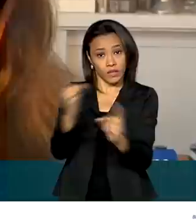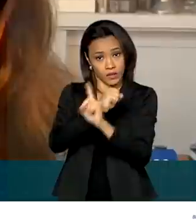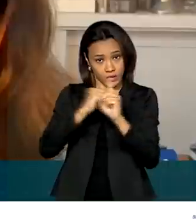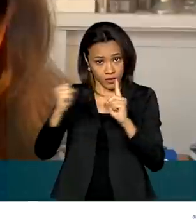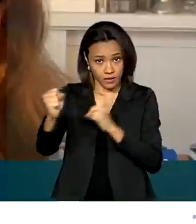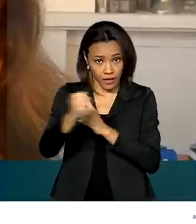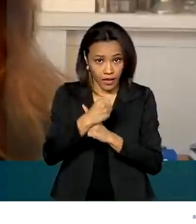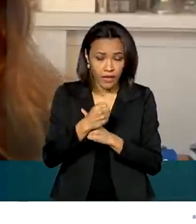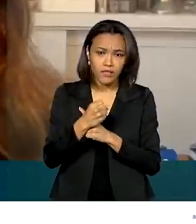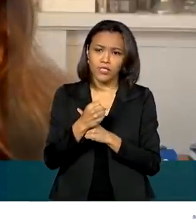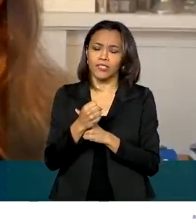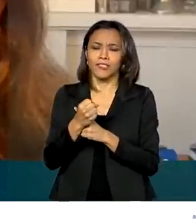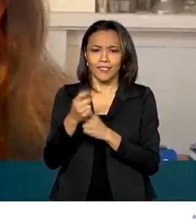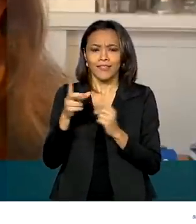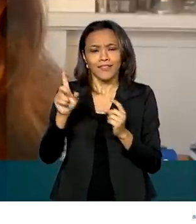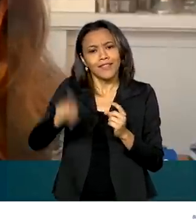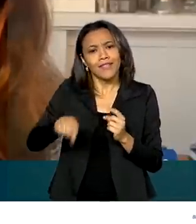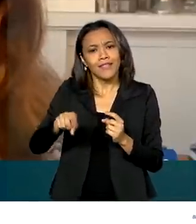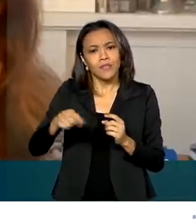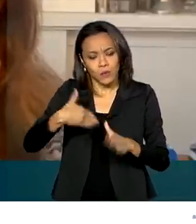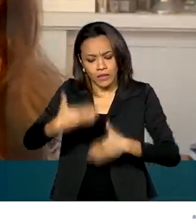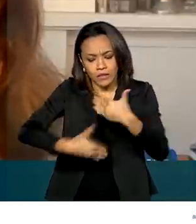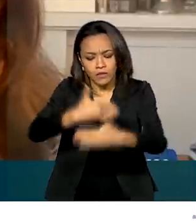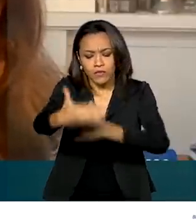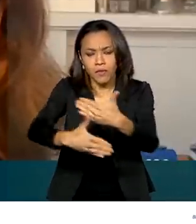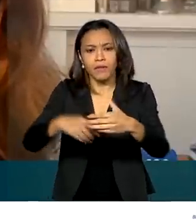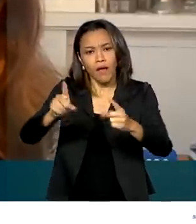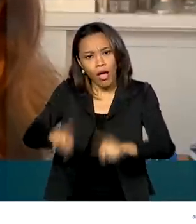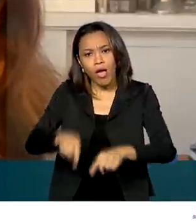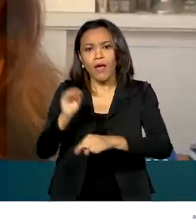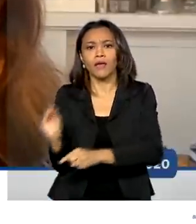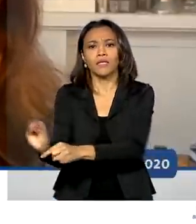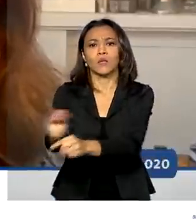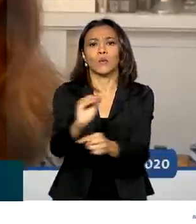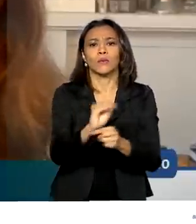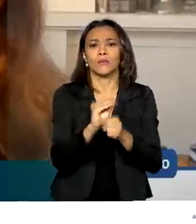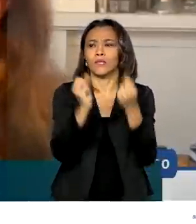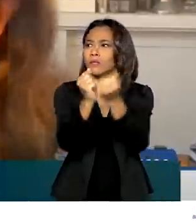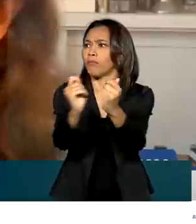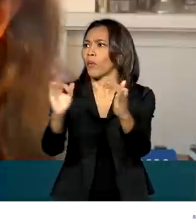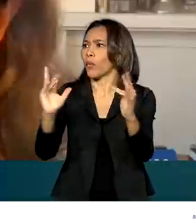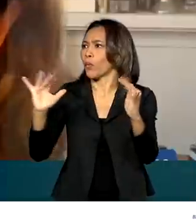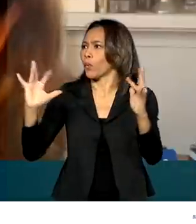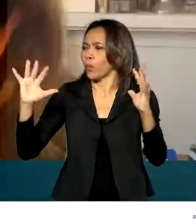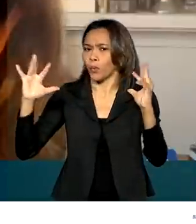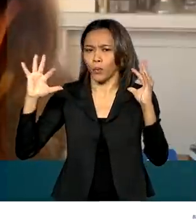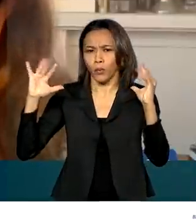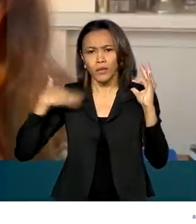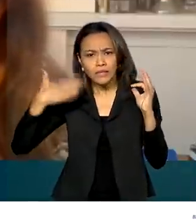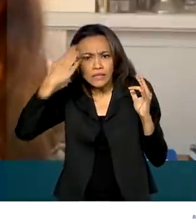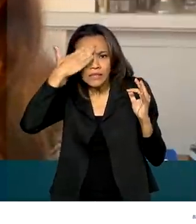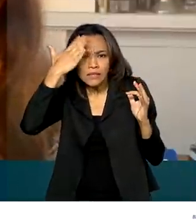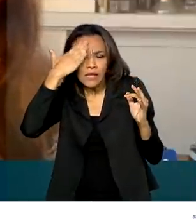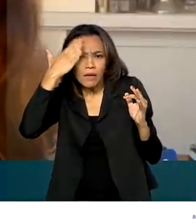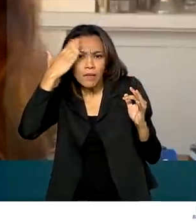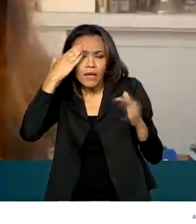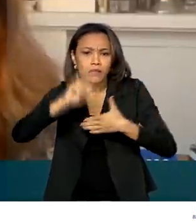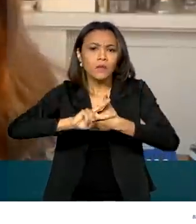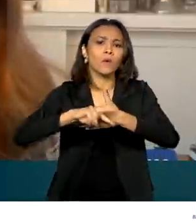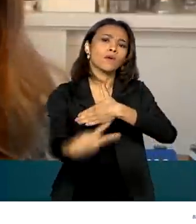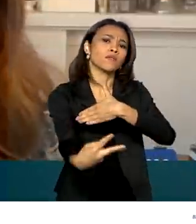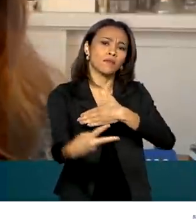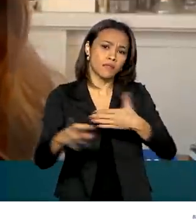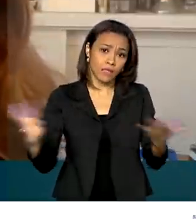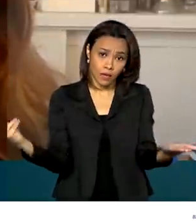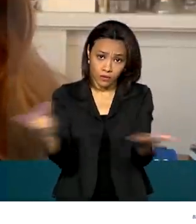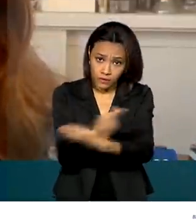forma de crescimento que não seja preservando os nossos ativos ambientais e sabendo mitigar os impactos que as